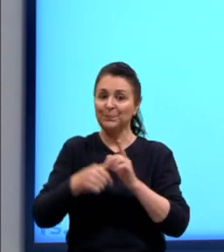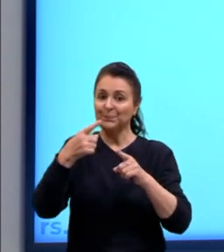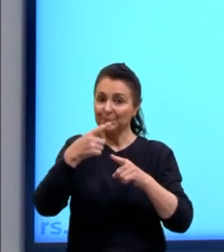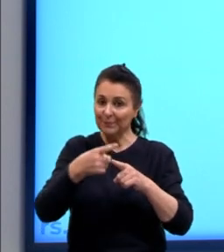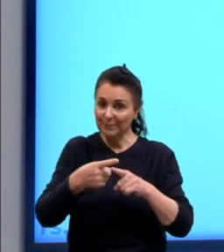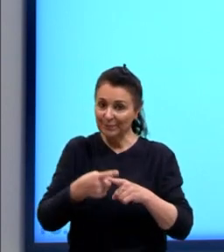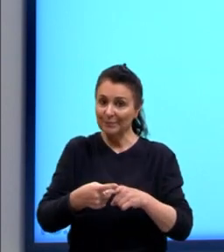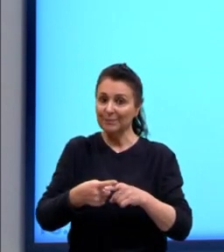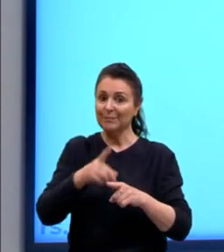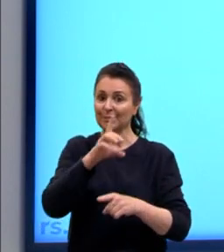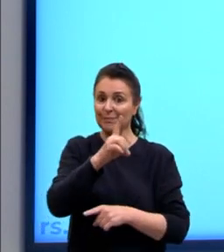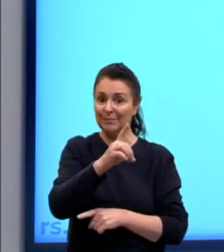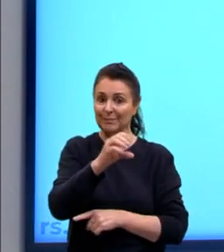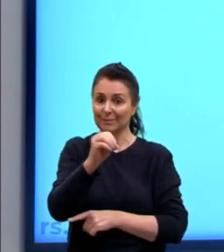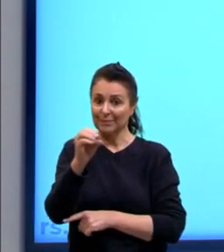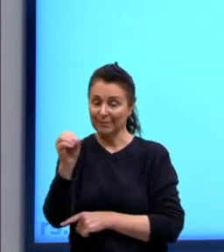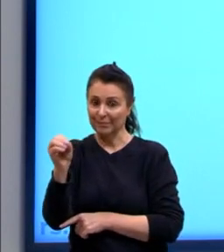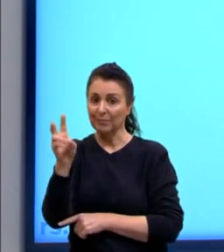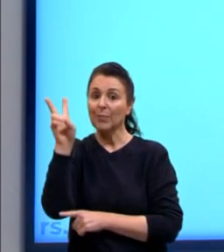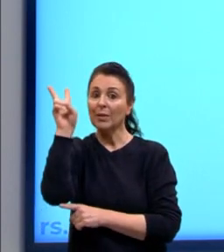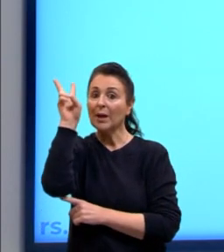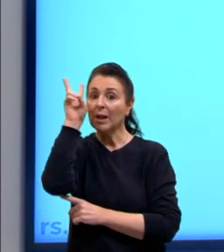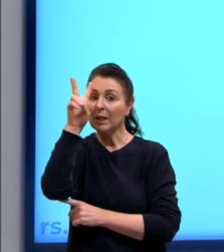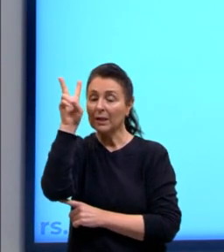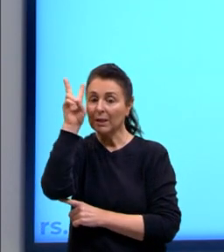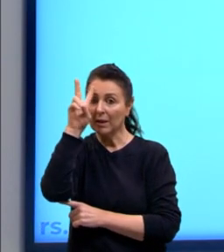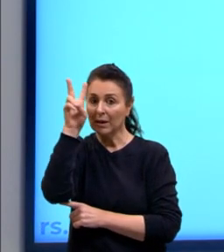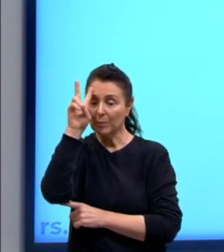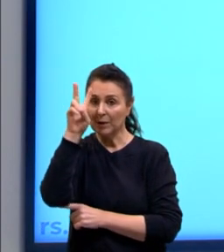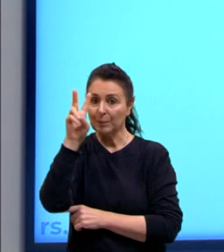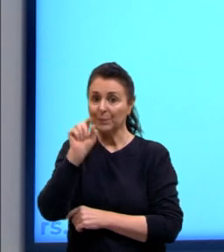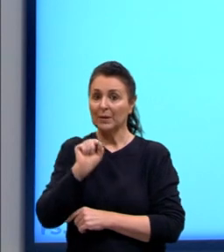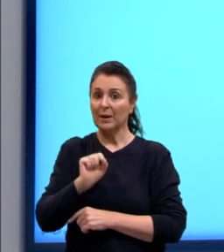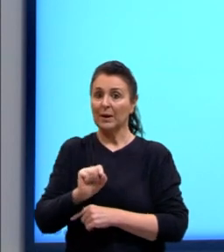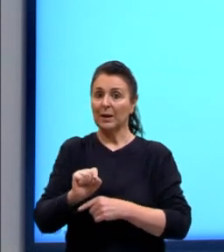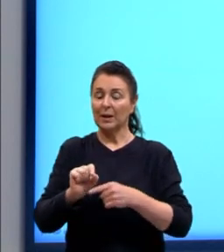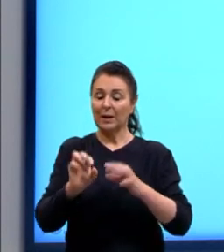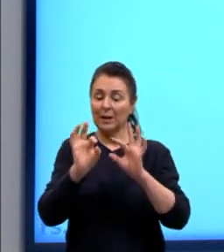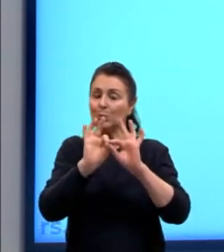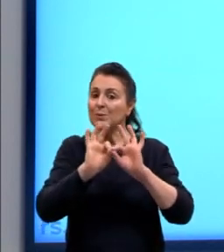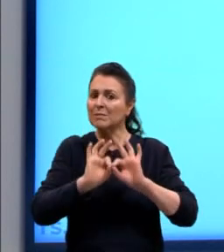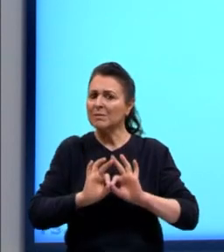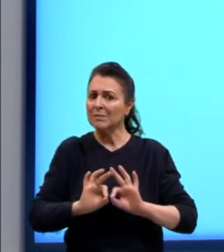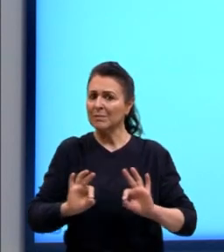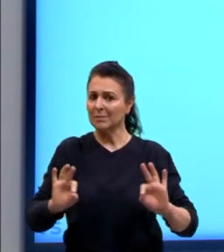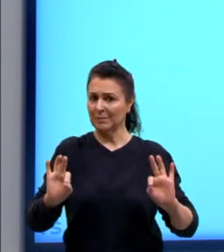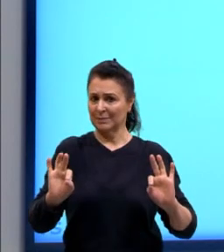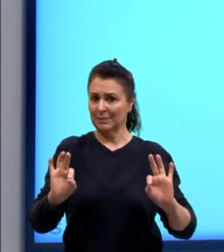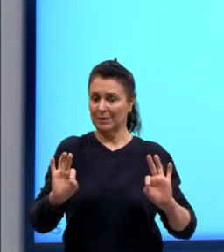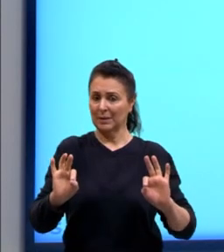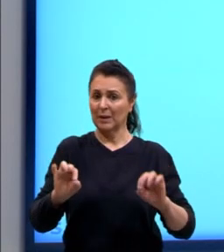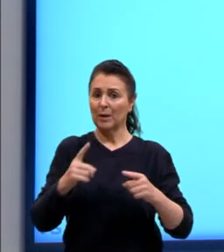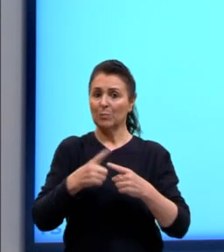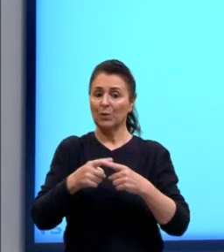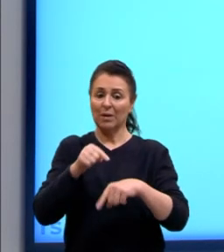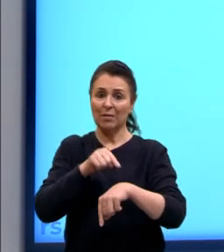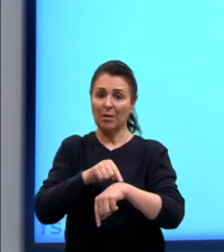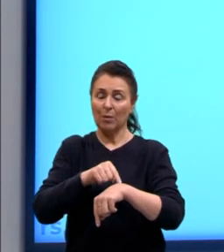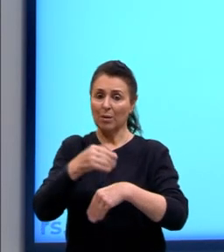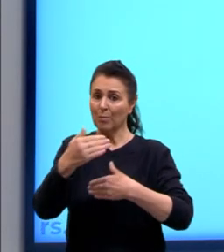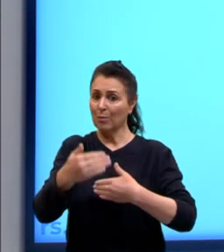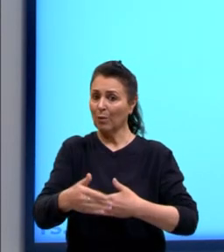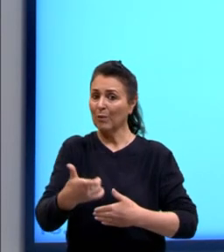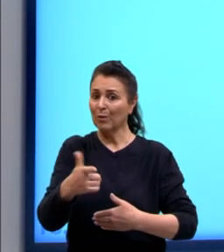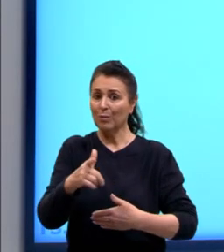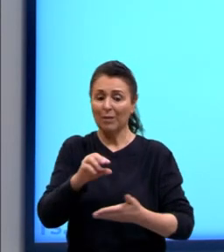resultado por 100. Lembrem-se que essa parte de simplificar é porque na hora da prova do Enem a gente não tem